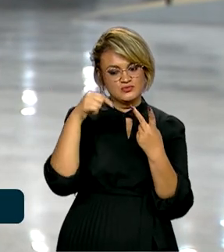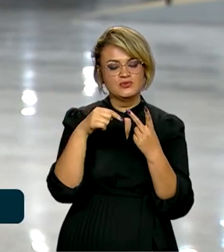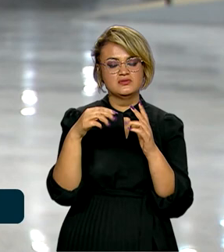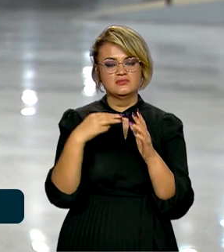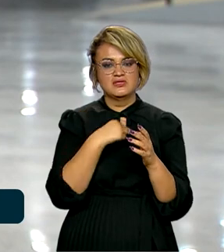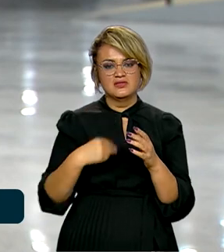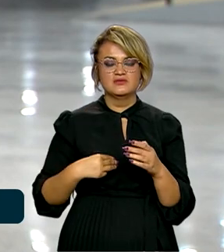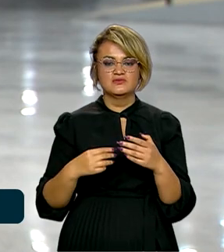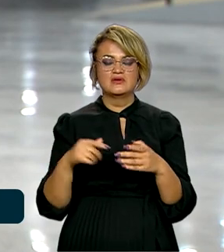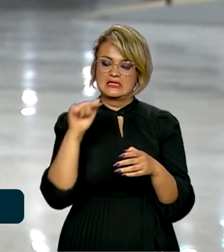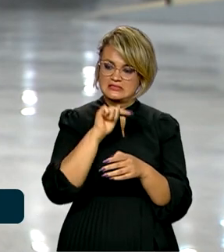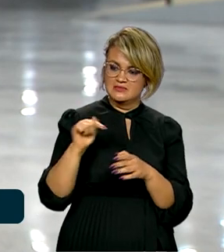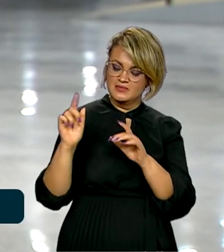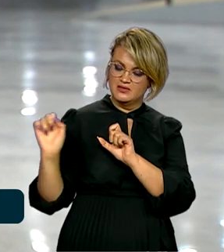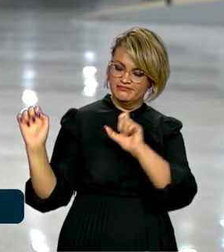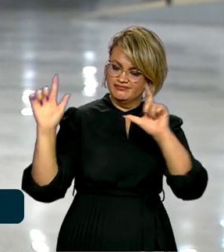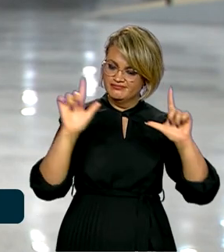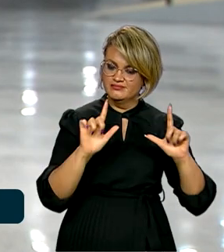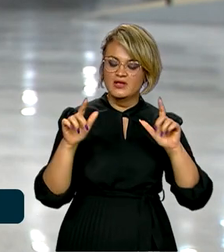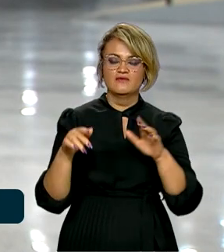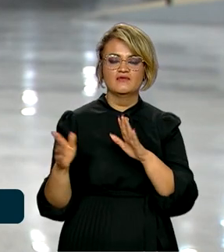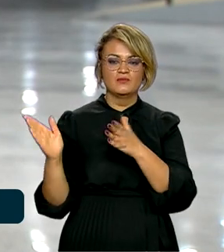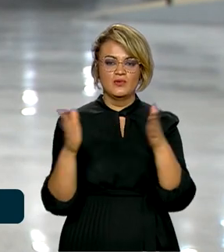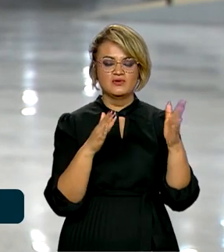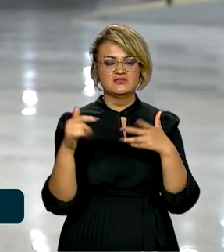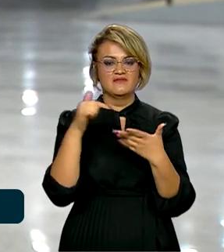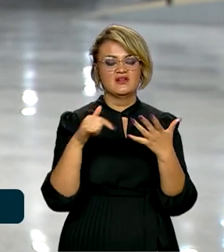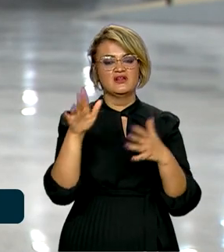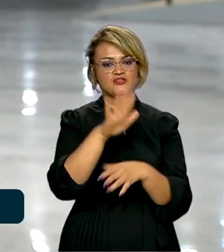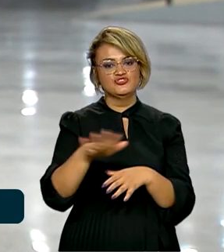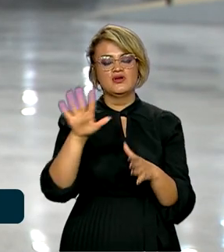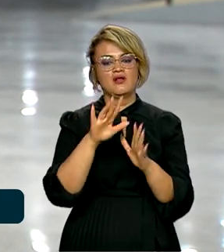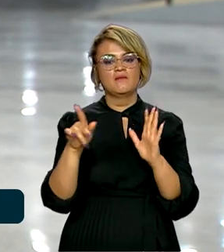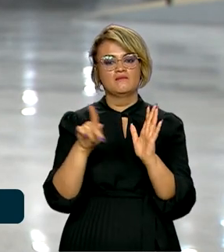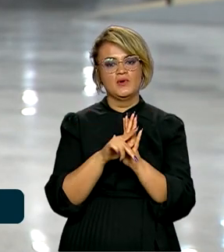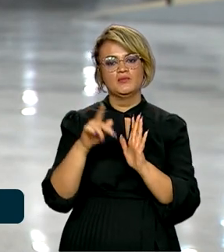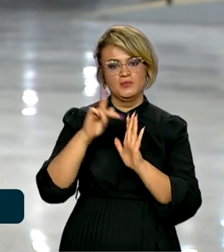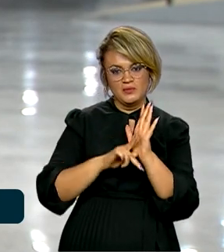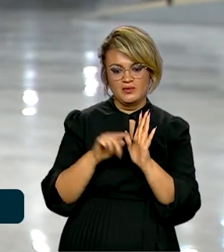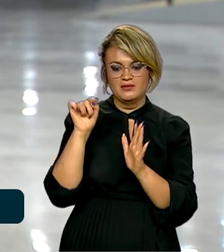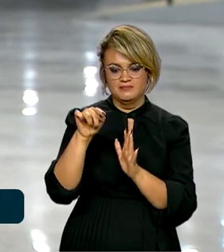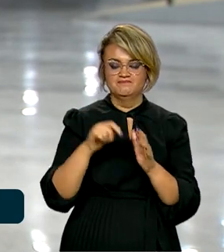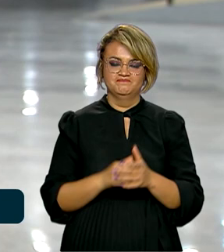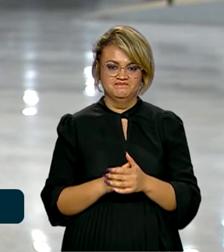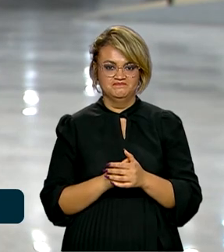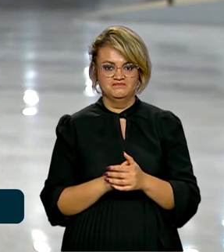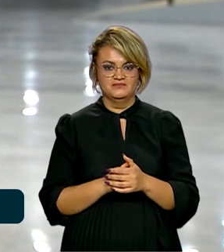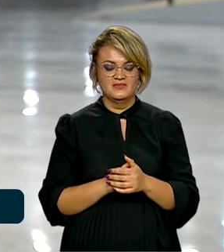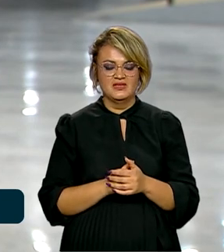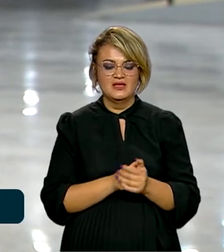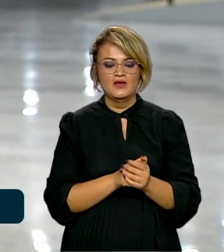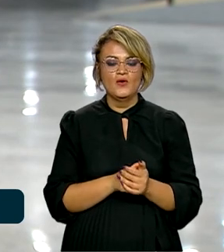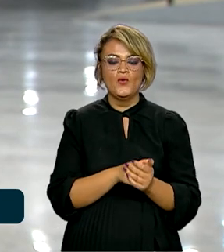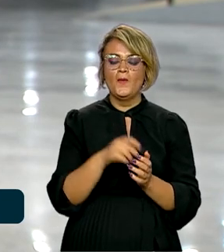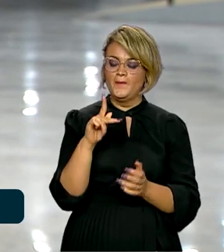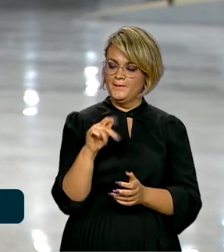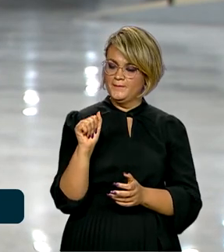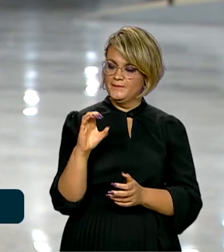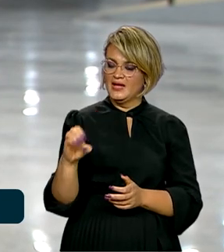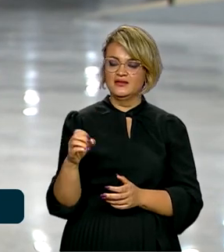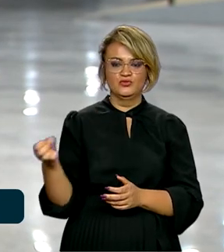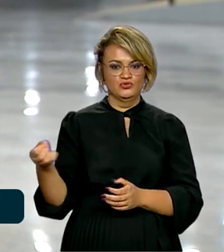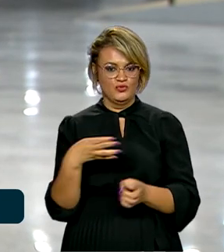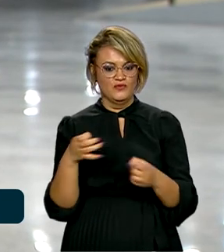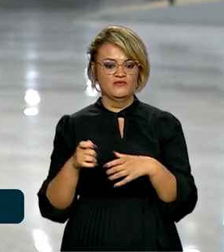apresentaram durante esta semana algumas linhas gerais do programa a líderes partidários. O novo PAC deve